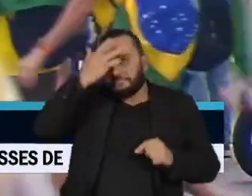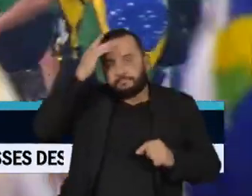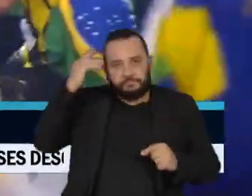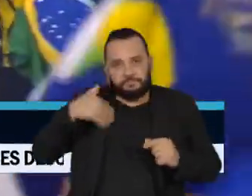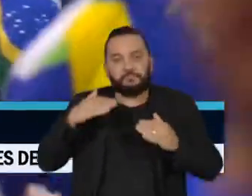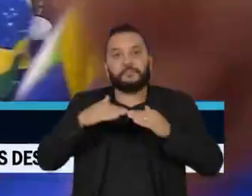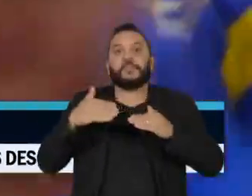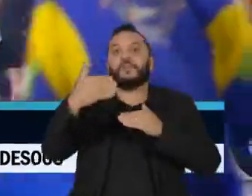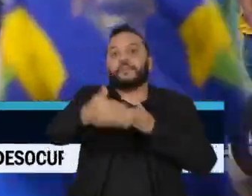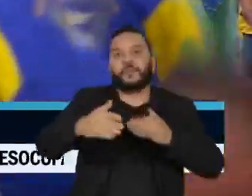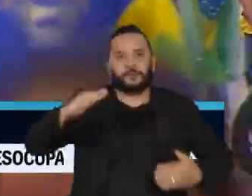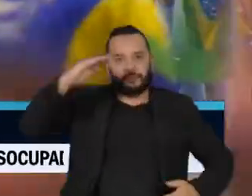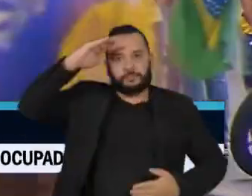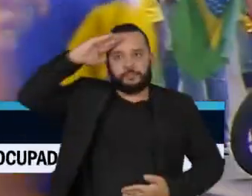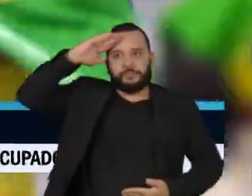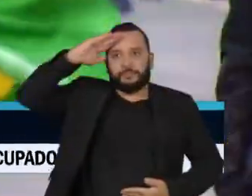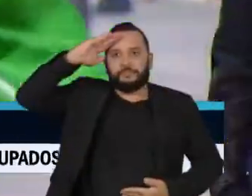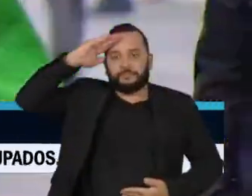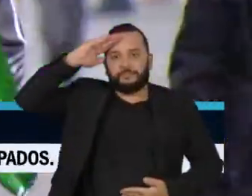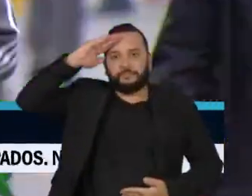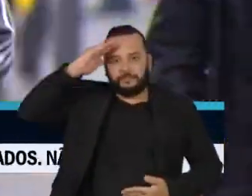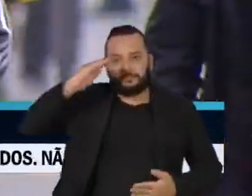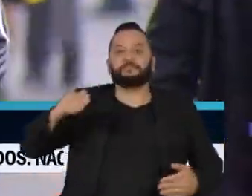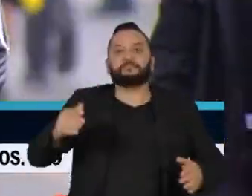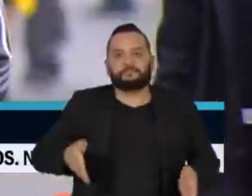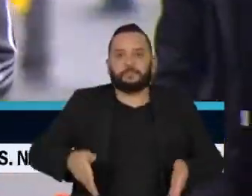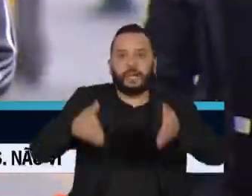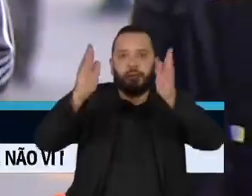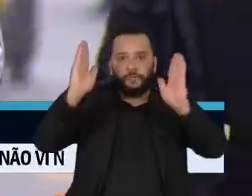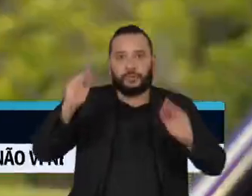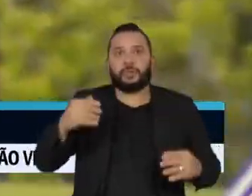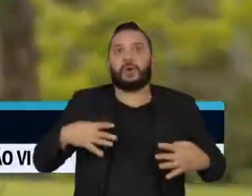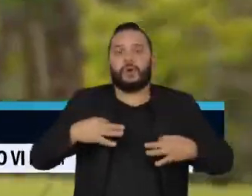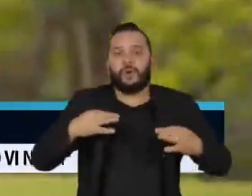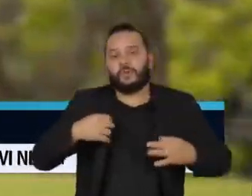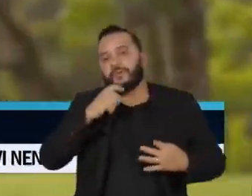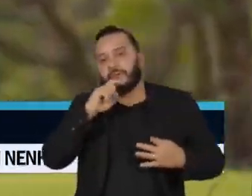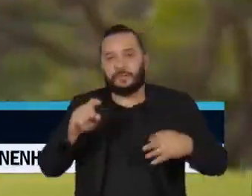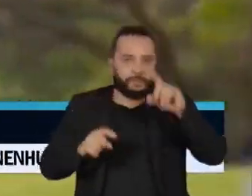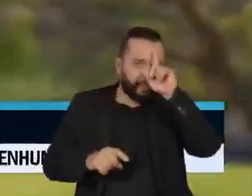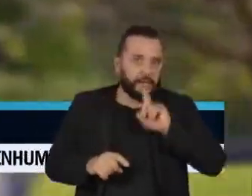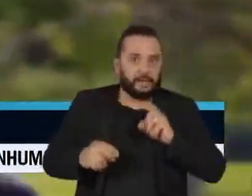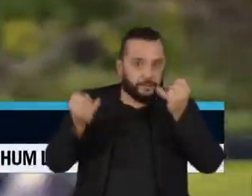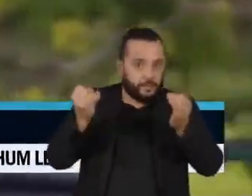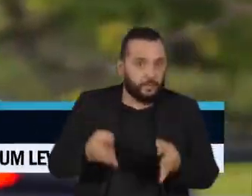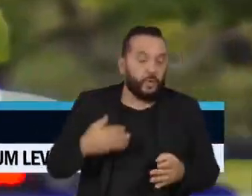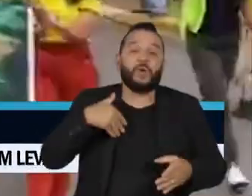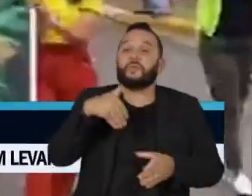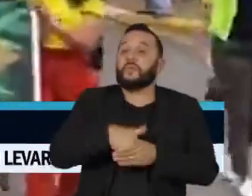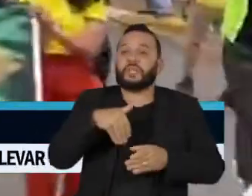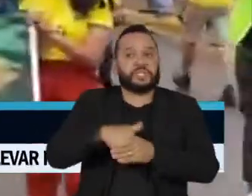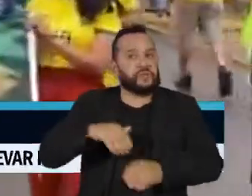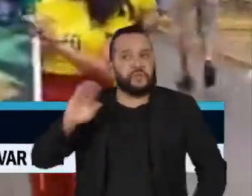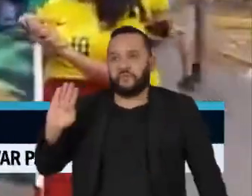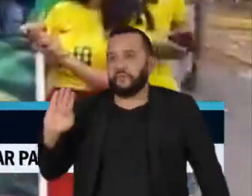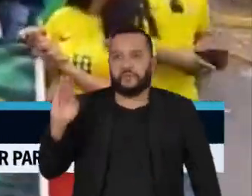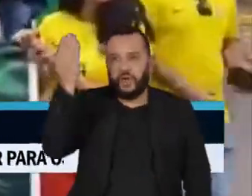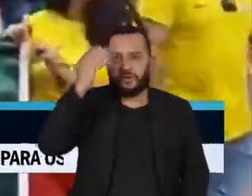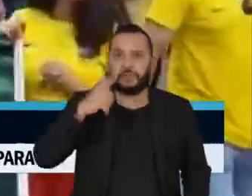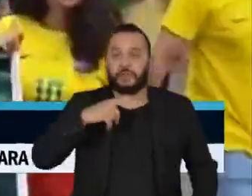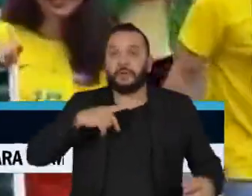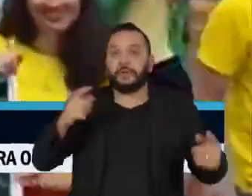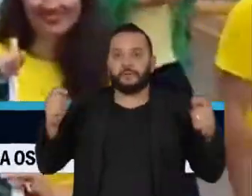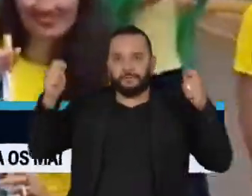frente ao quartel-general do Exército. Vestidos de verde e amarelo alegam que a eleição foi fraudada e carregam